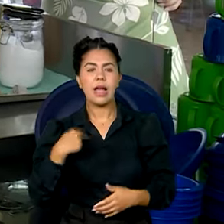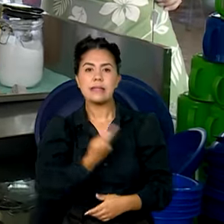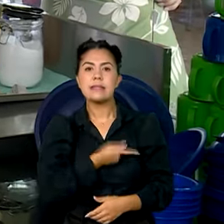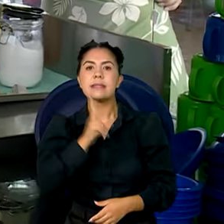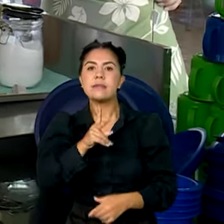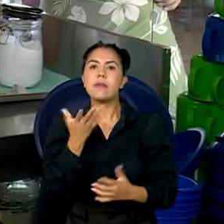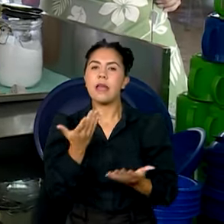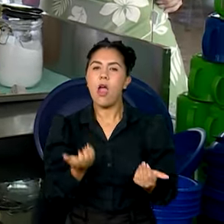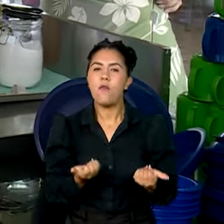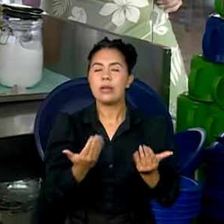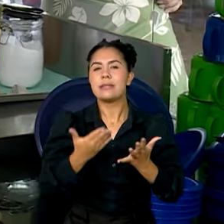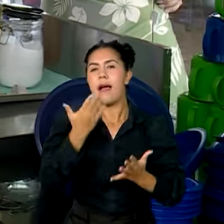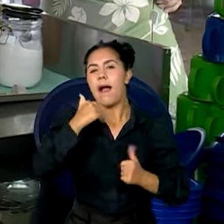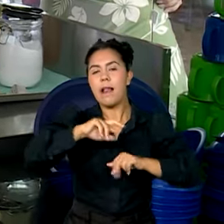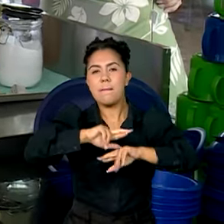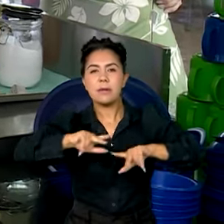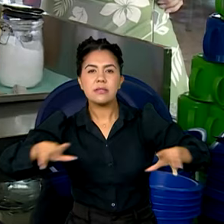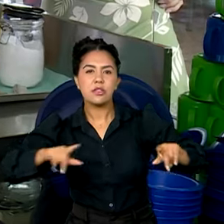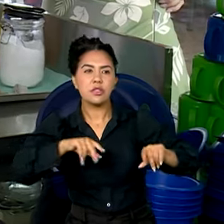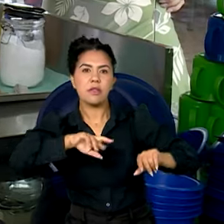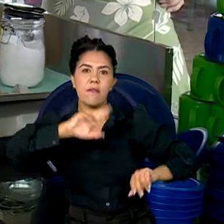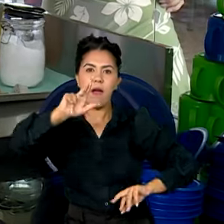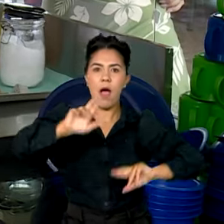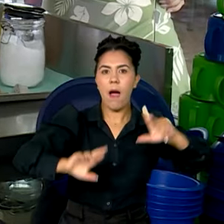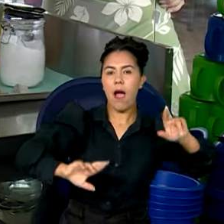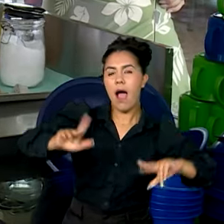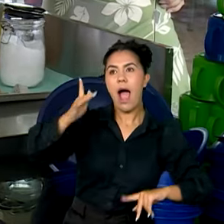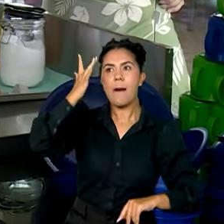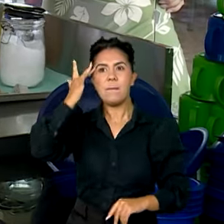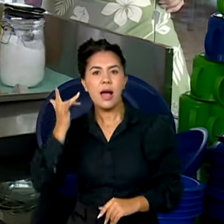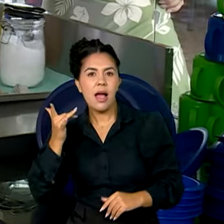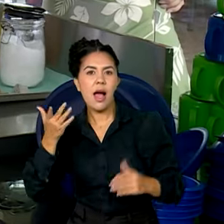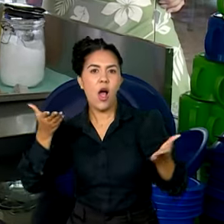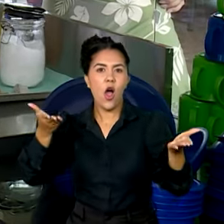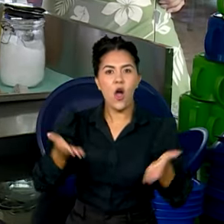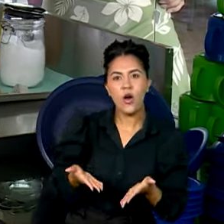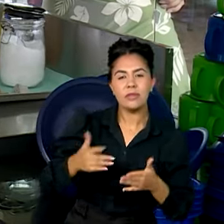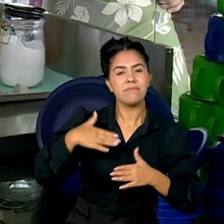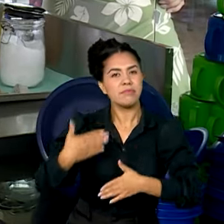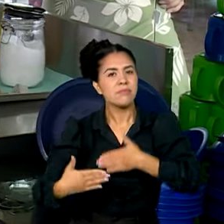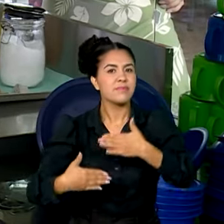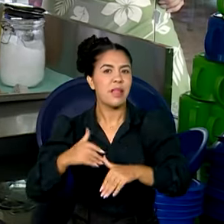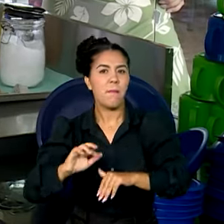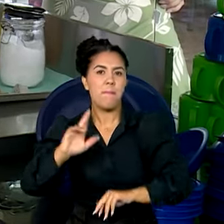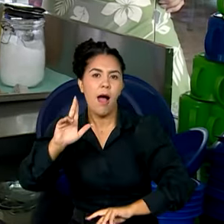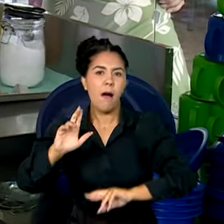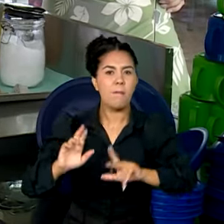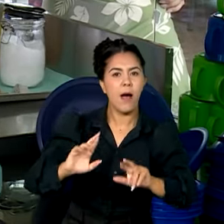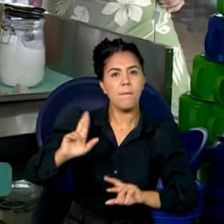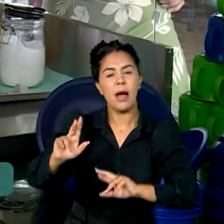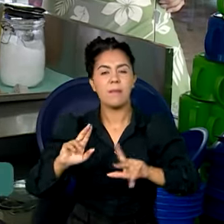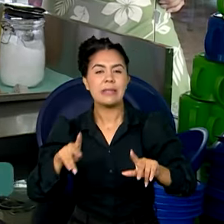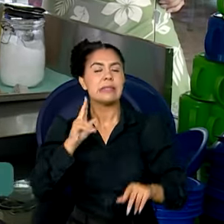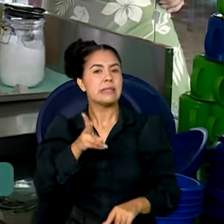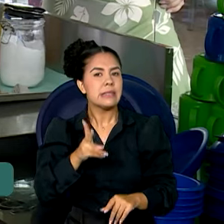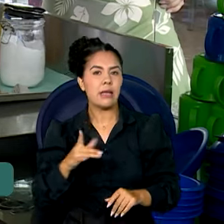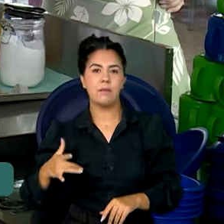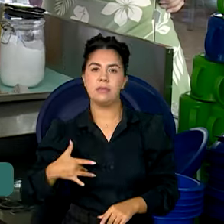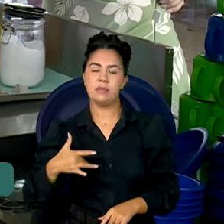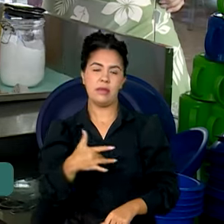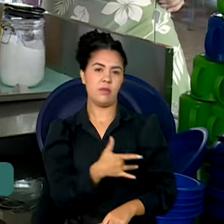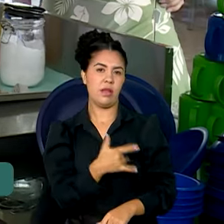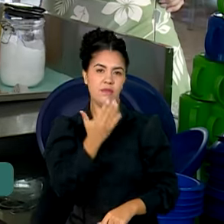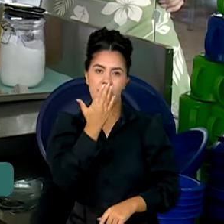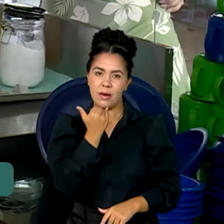diferenciado. Hoje é um alimento, amanhã é outro alimento. Então, gente procura ajudar no alimento saudável para as nossas crianças.